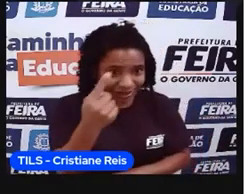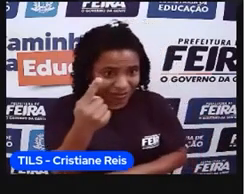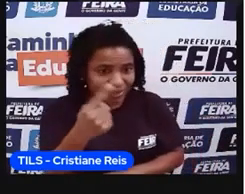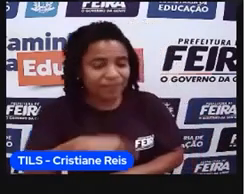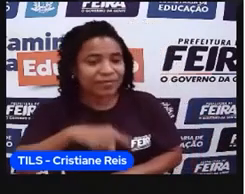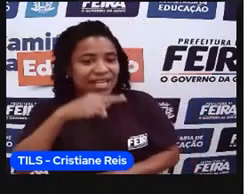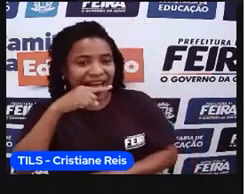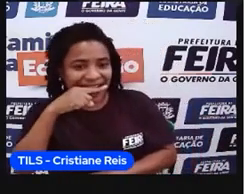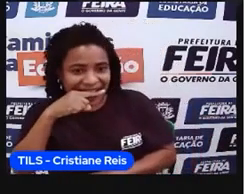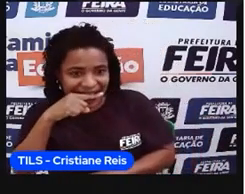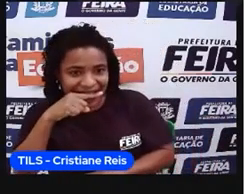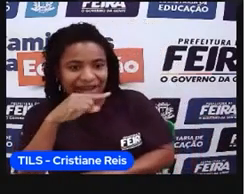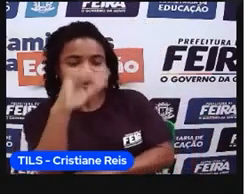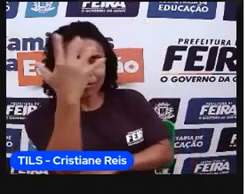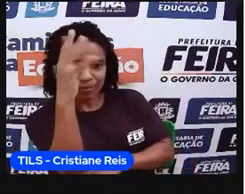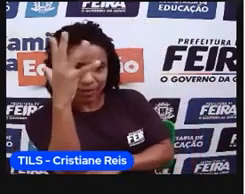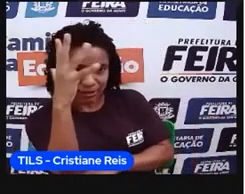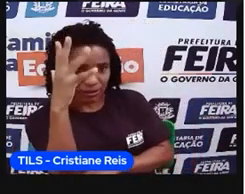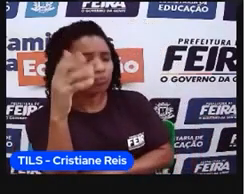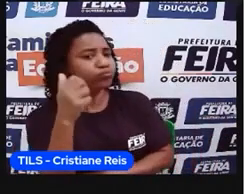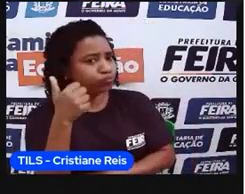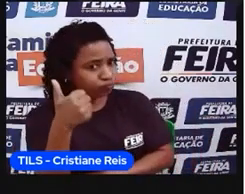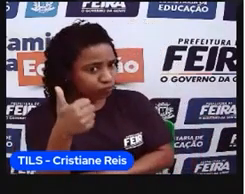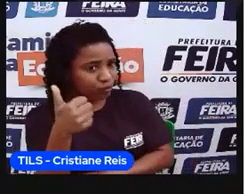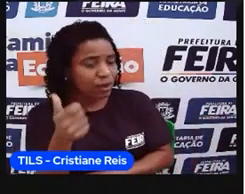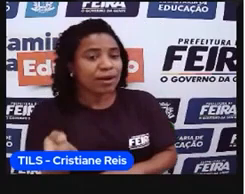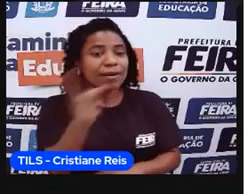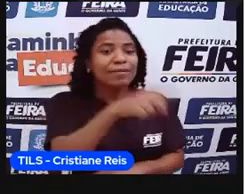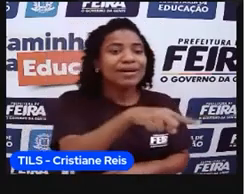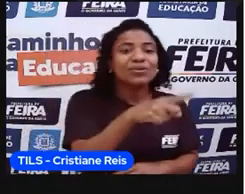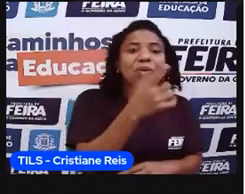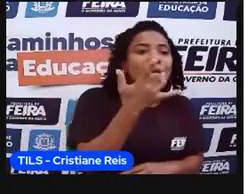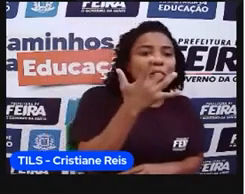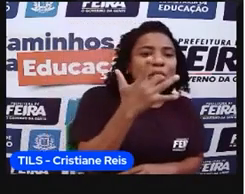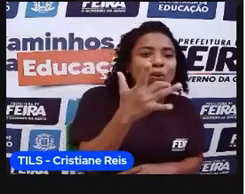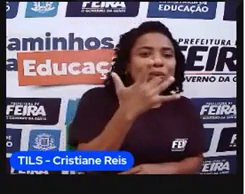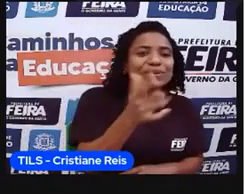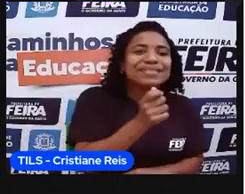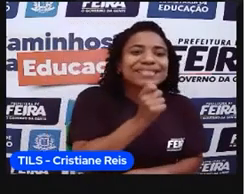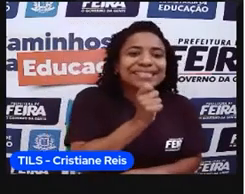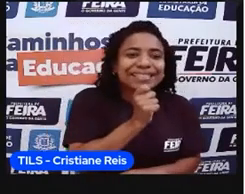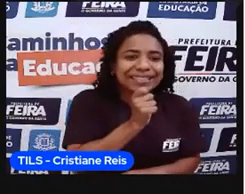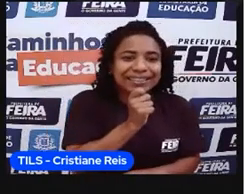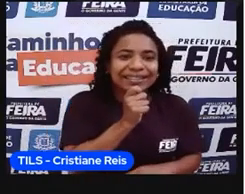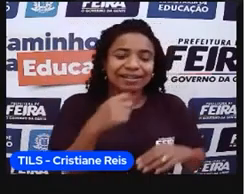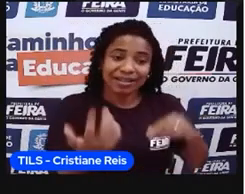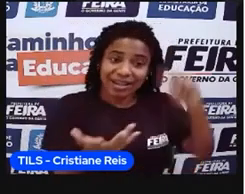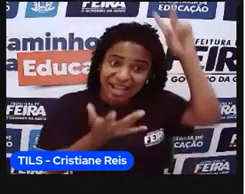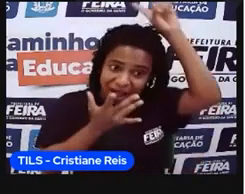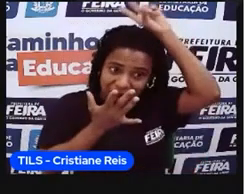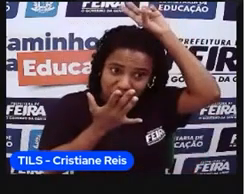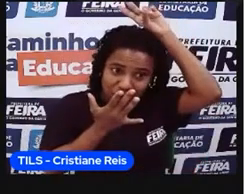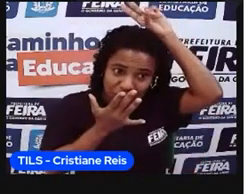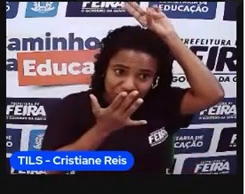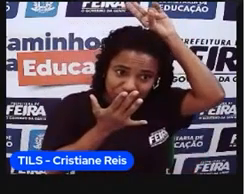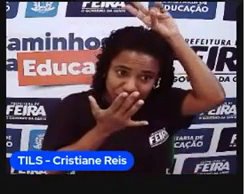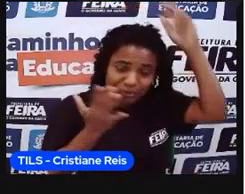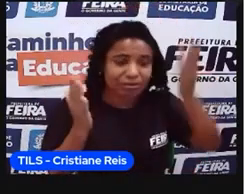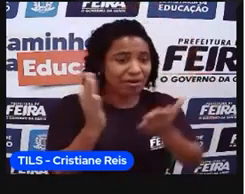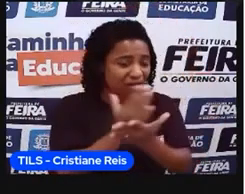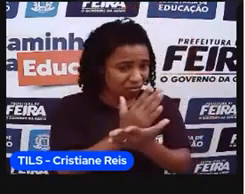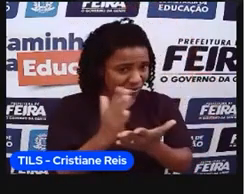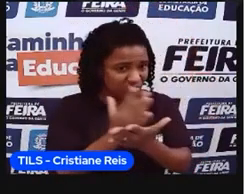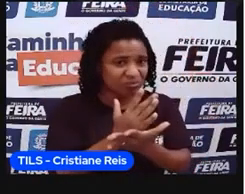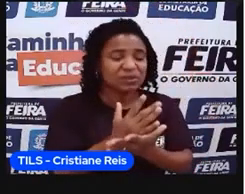E aí, consequentemente, alguns índios eram, né, canibais, ainda tinha a questão da hostilidade, né, dos povos nativos